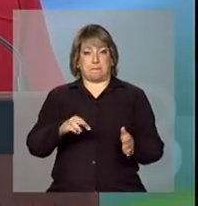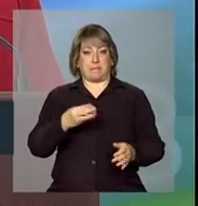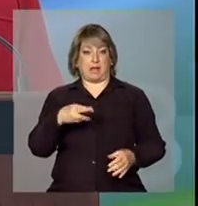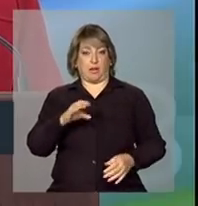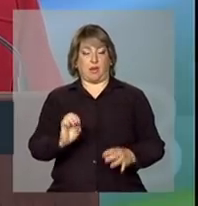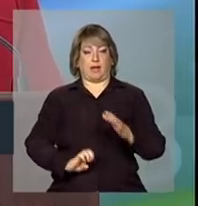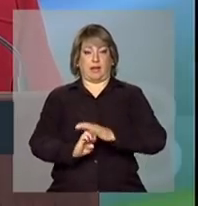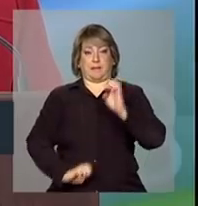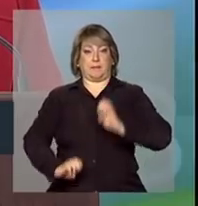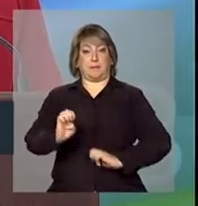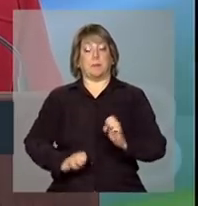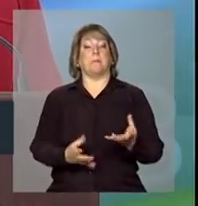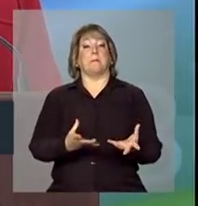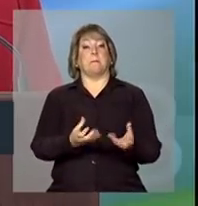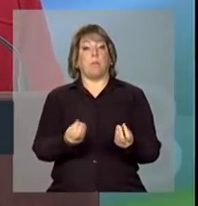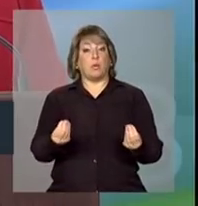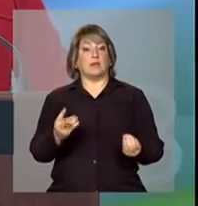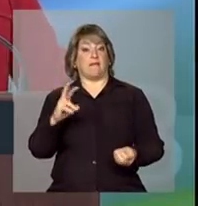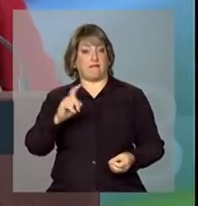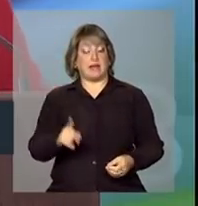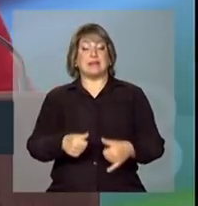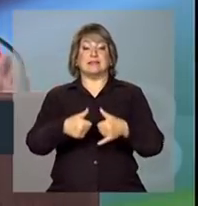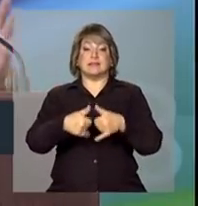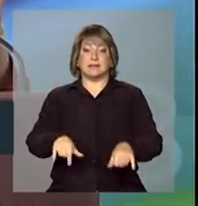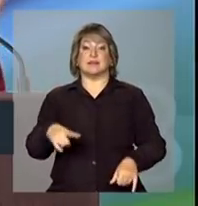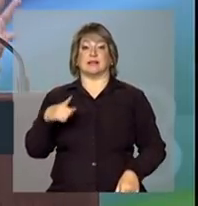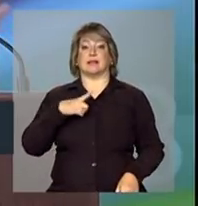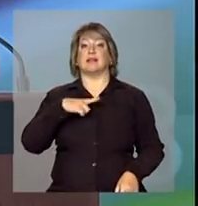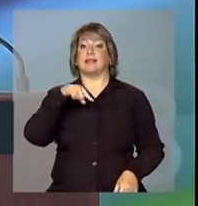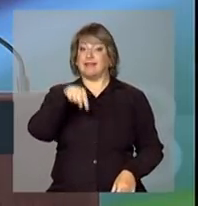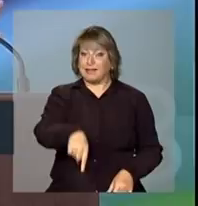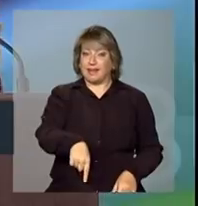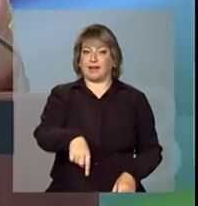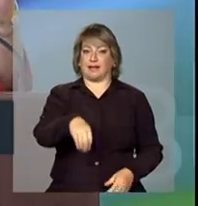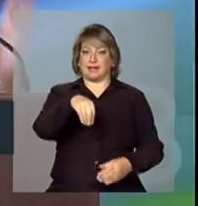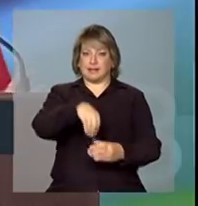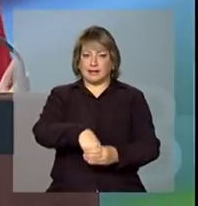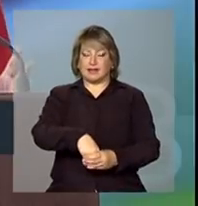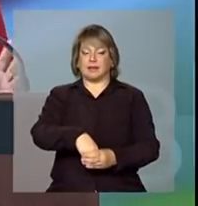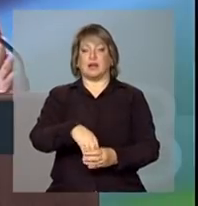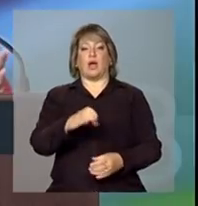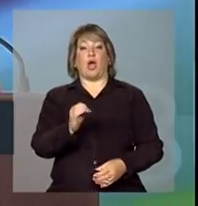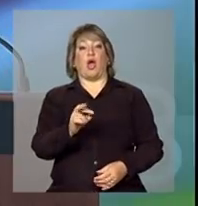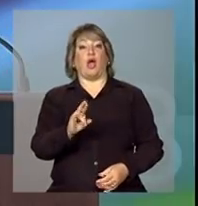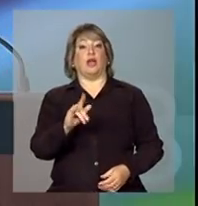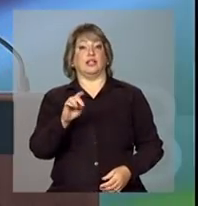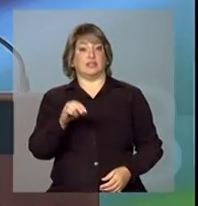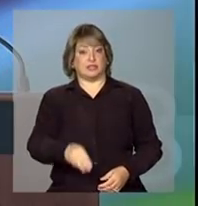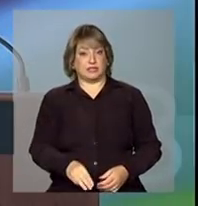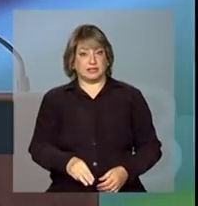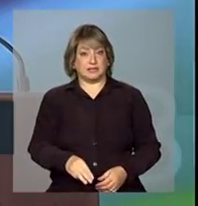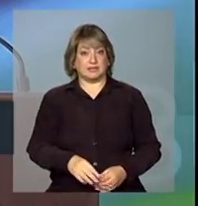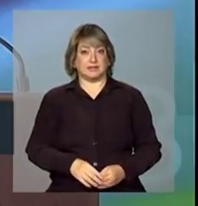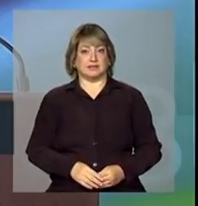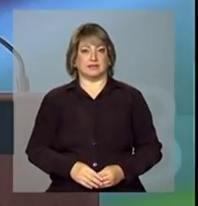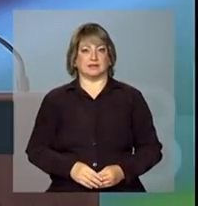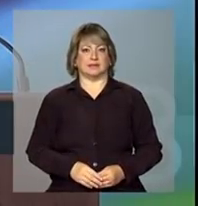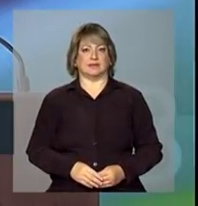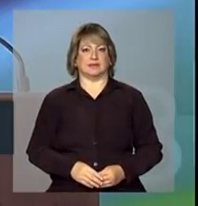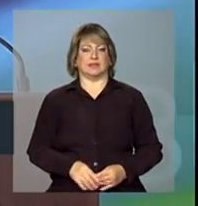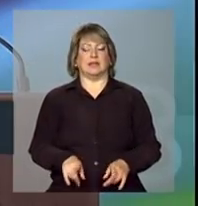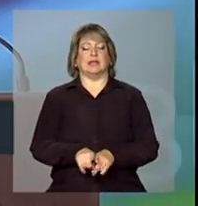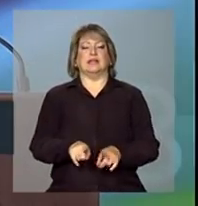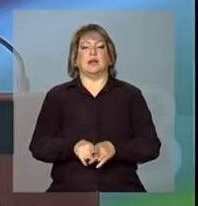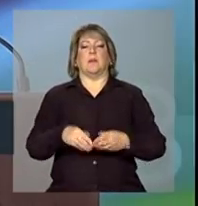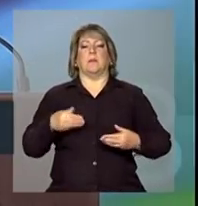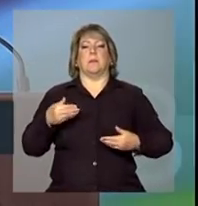muitas vezes, está, nelas está a origem e o